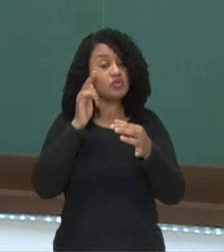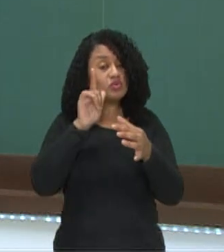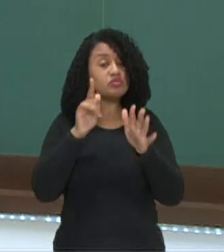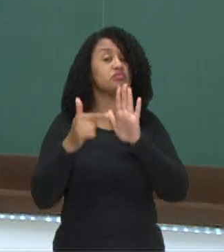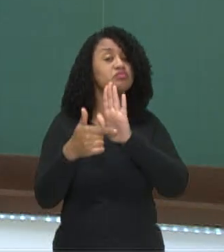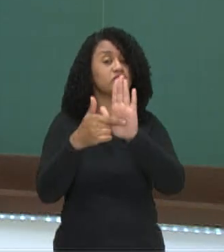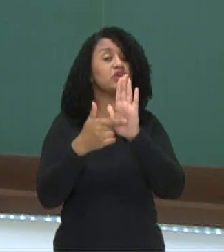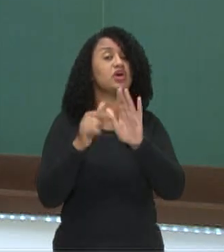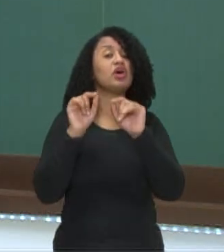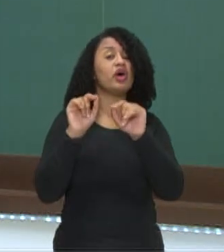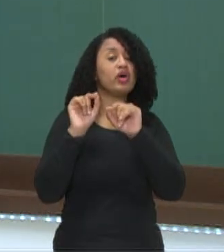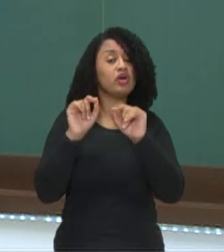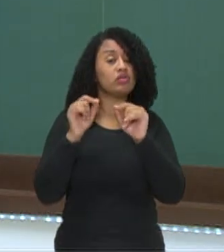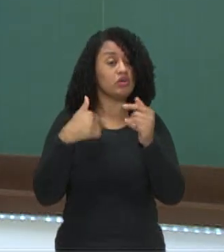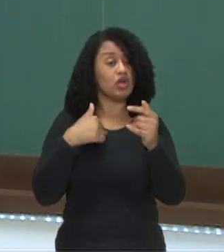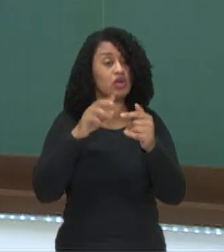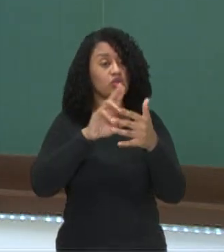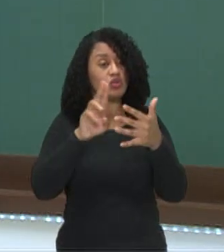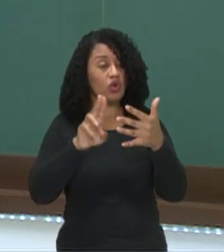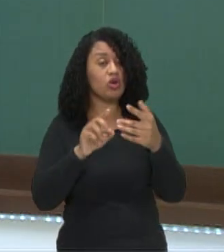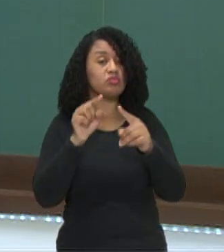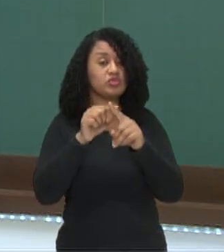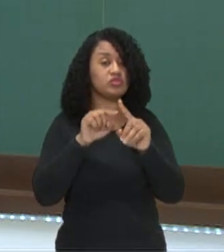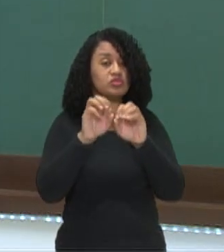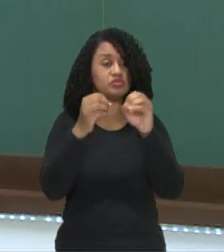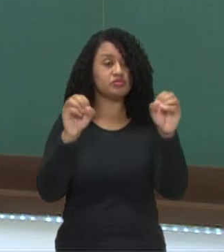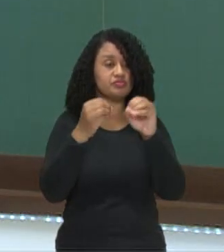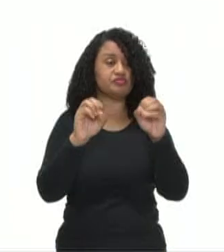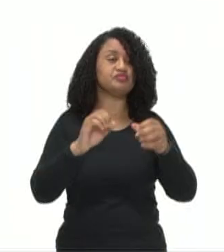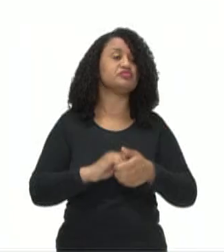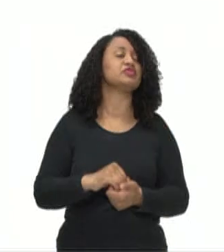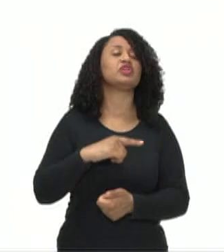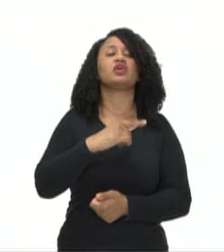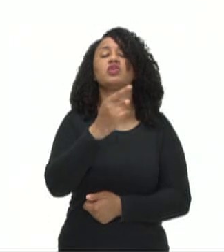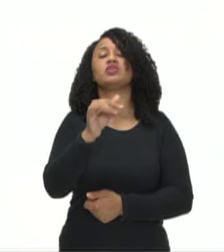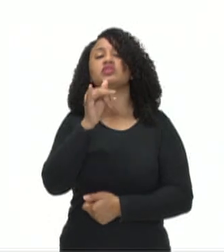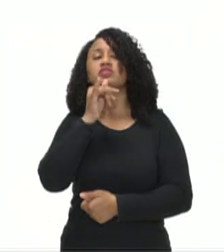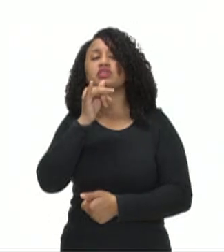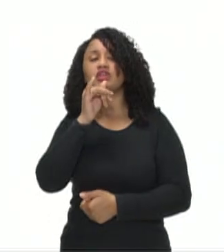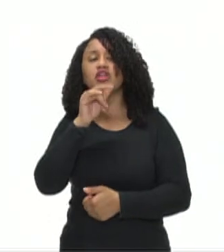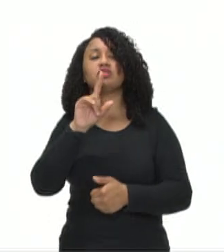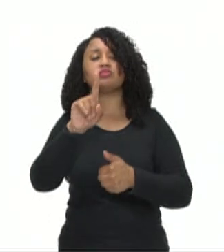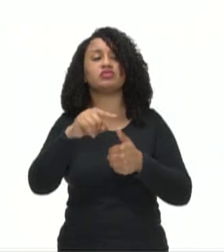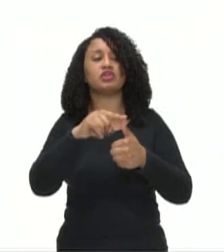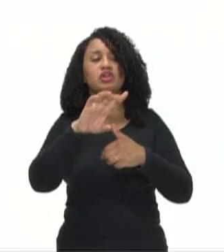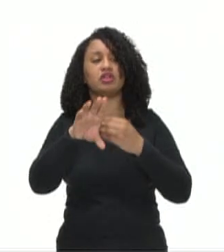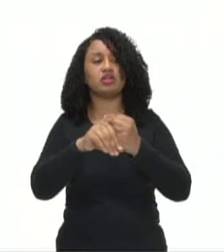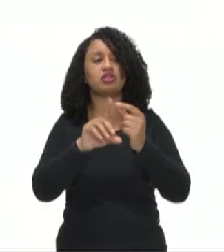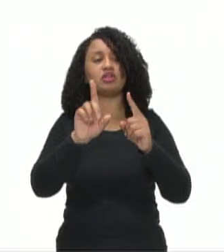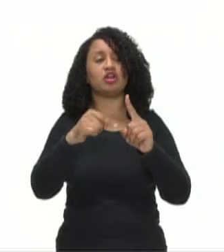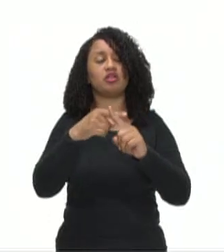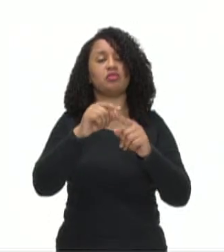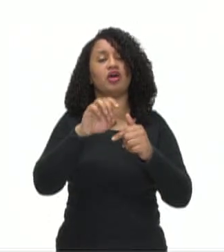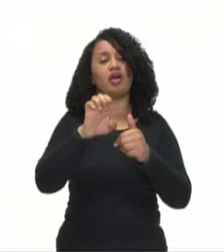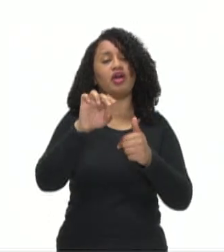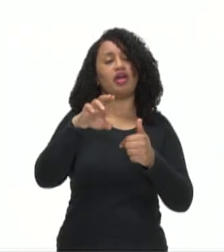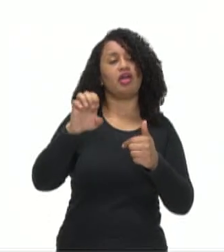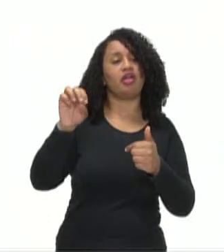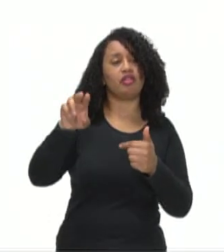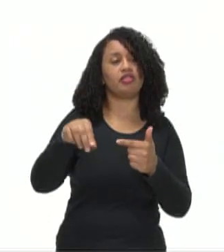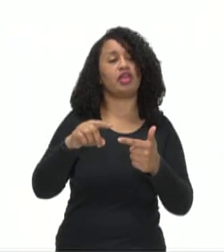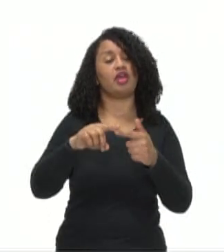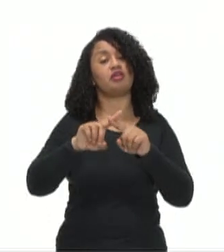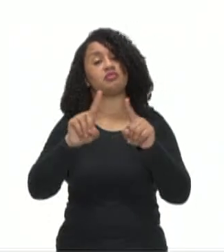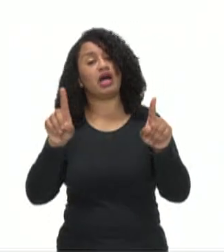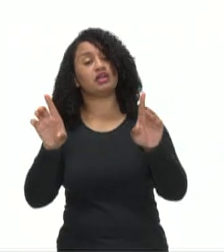orações coordenadas sintéticas. Temos outros exemplos. As aditivas podem ter o E, o Nem, o Mas